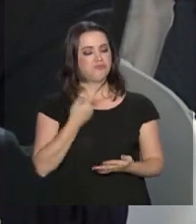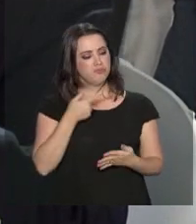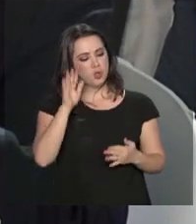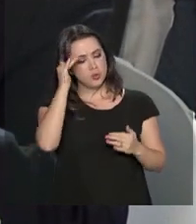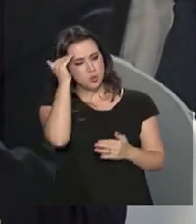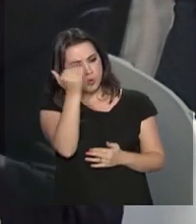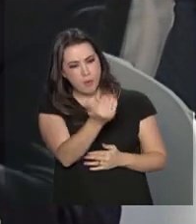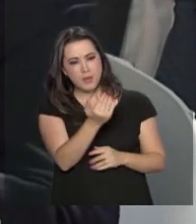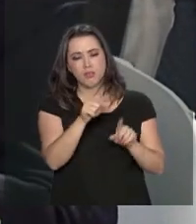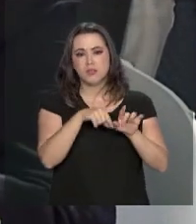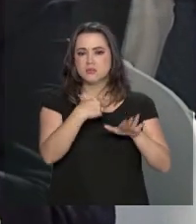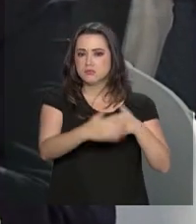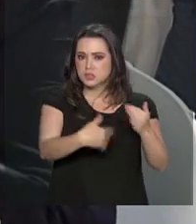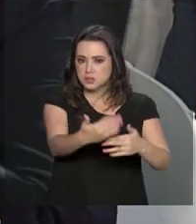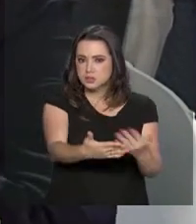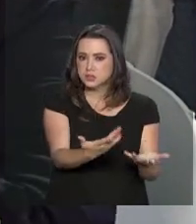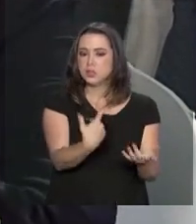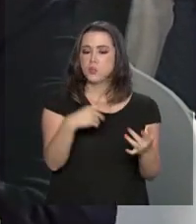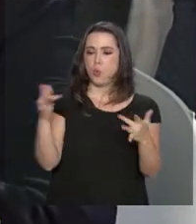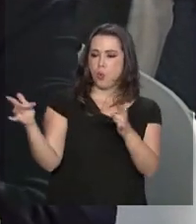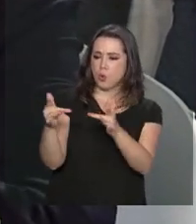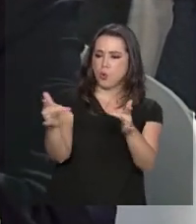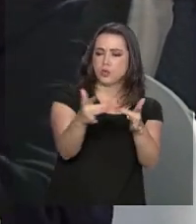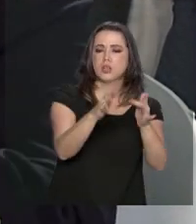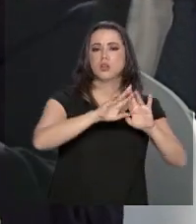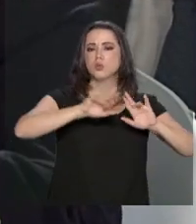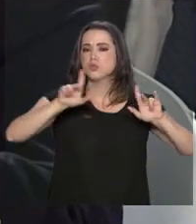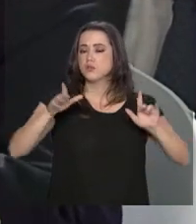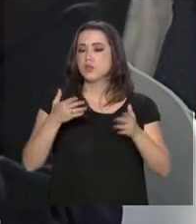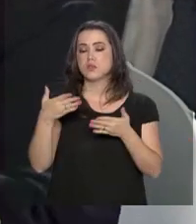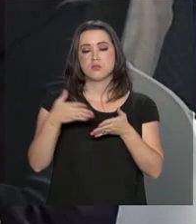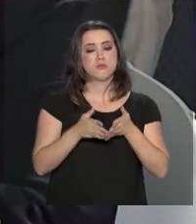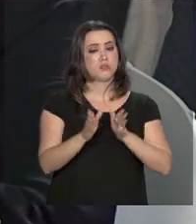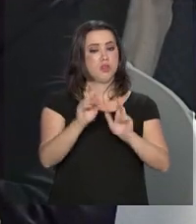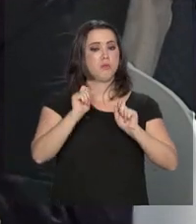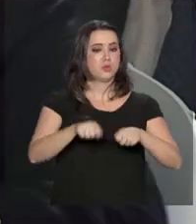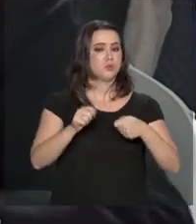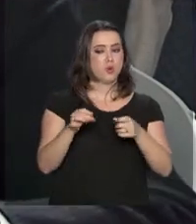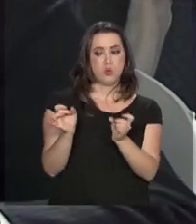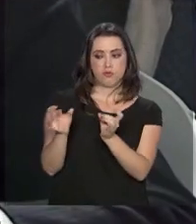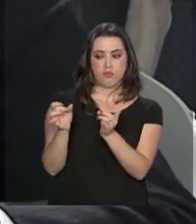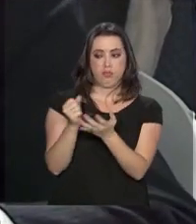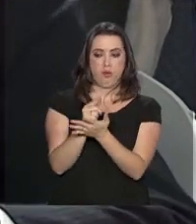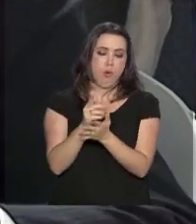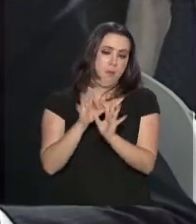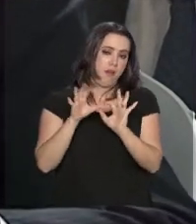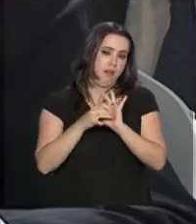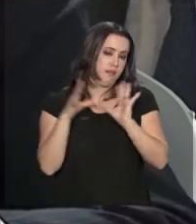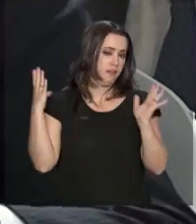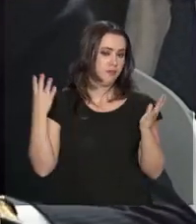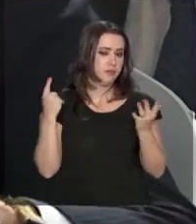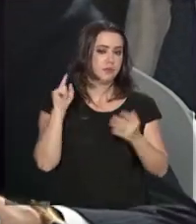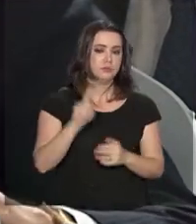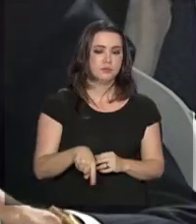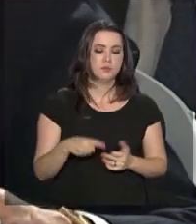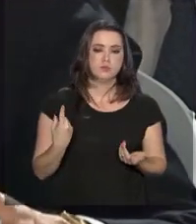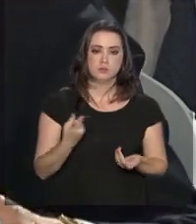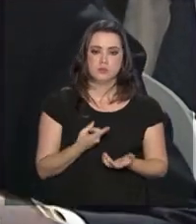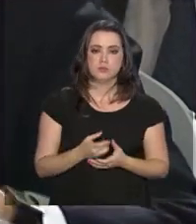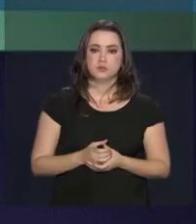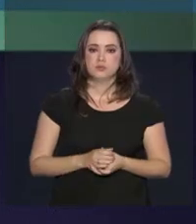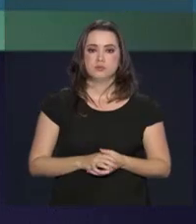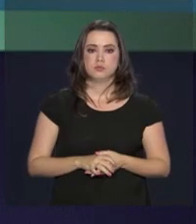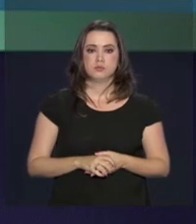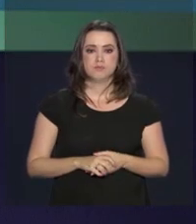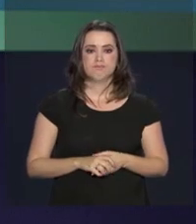avançando nos entendimentos com União Europeia, abrimos outros campos e outras alianças que possamos realizar.